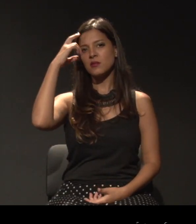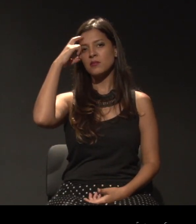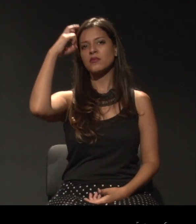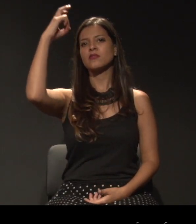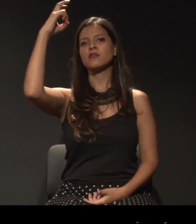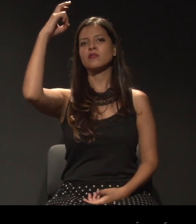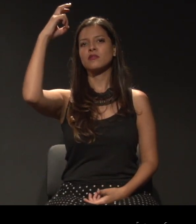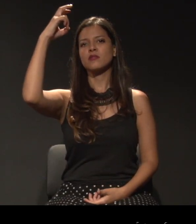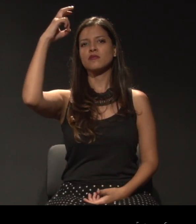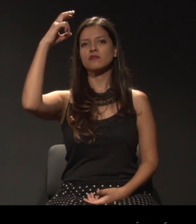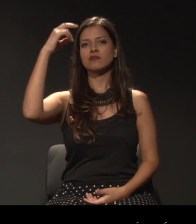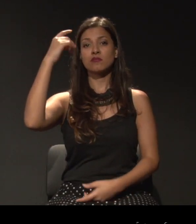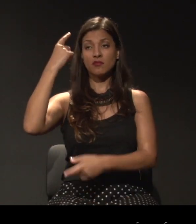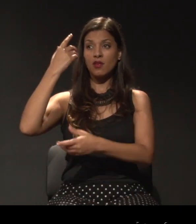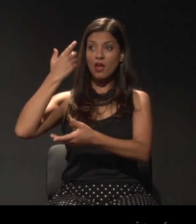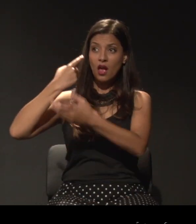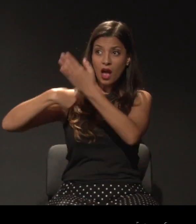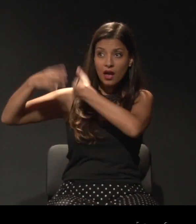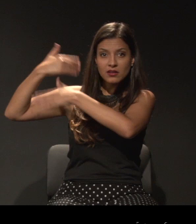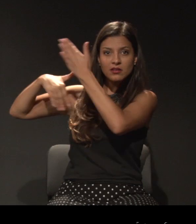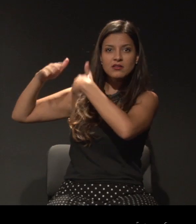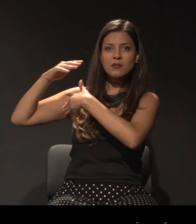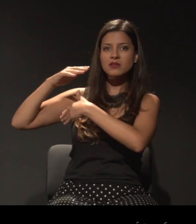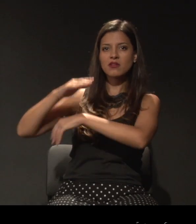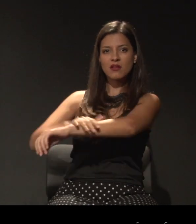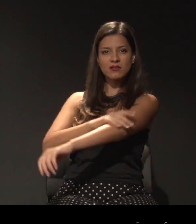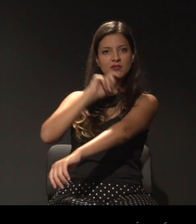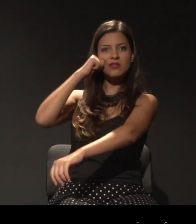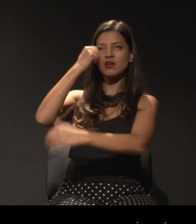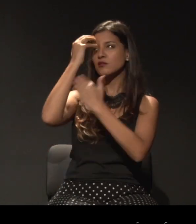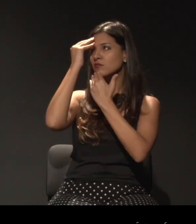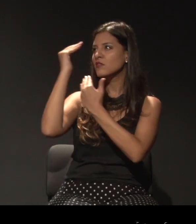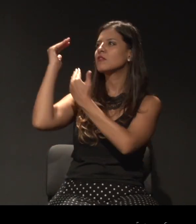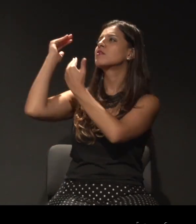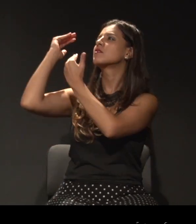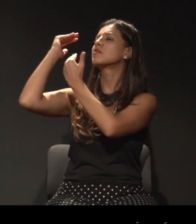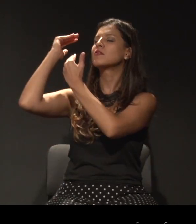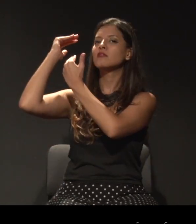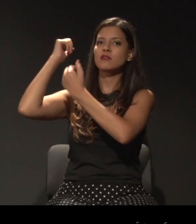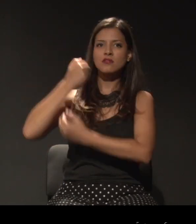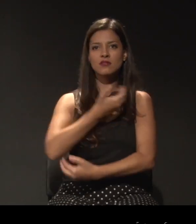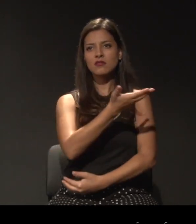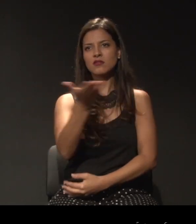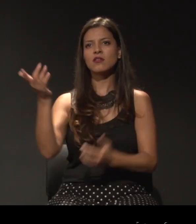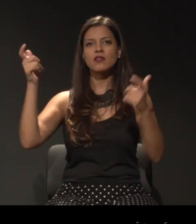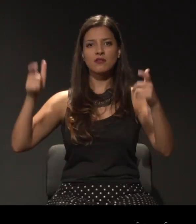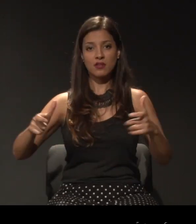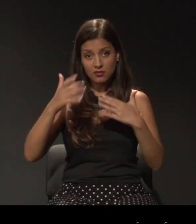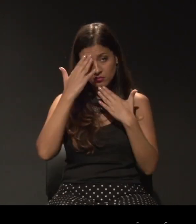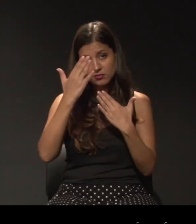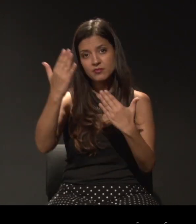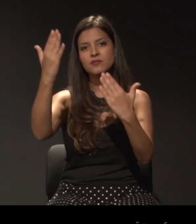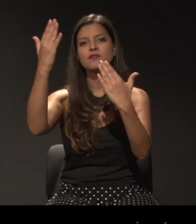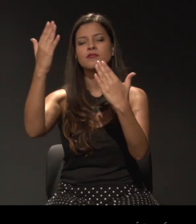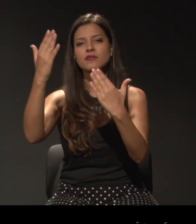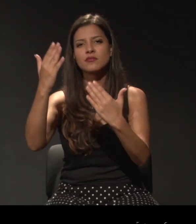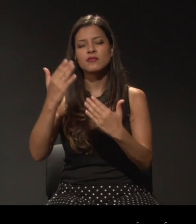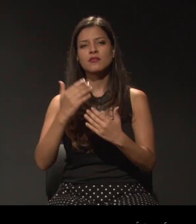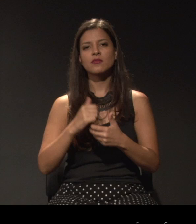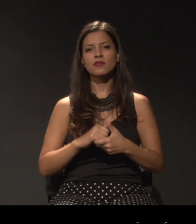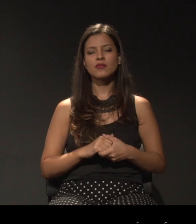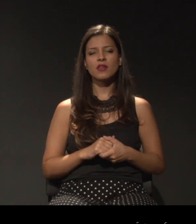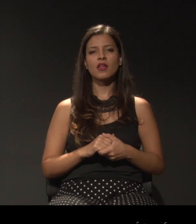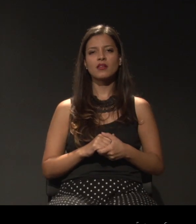Gratidão aos antepassados da cor. Gratidão a esse espaço. O antepassado busca